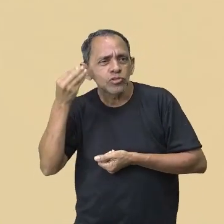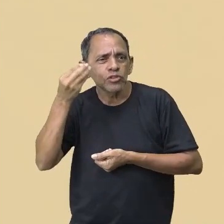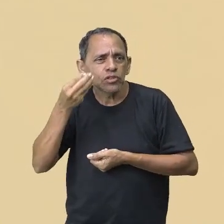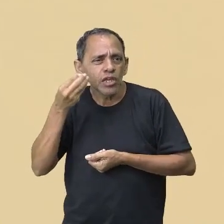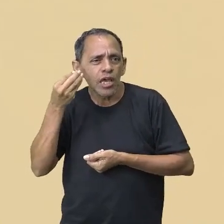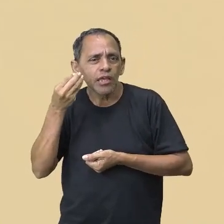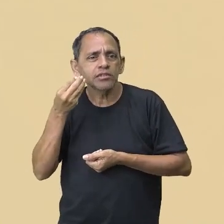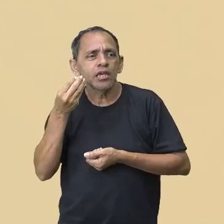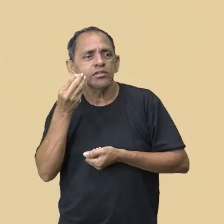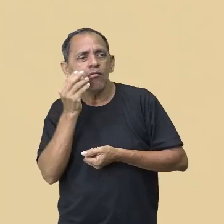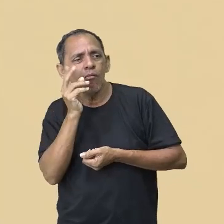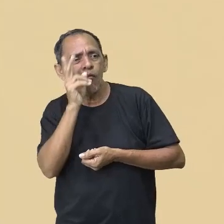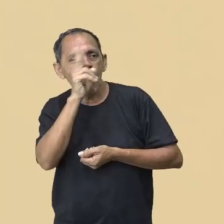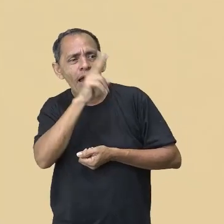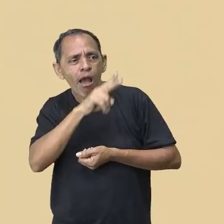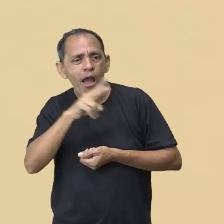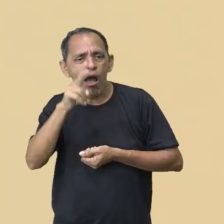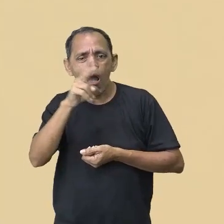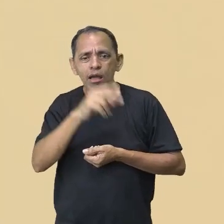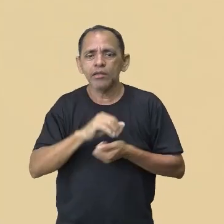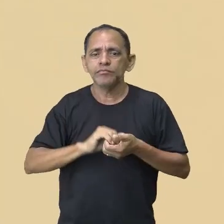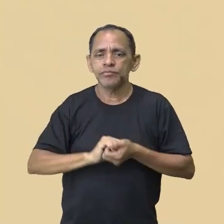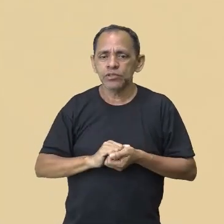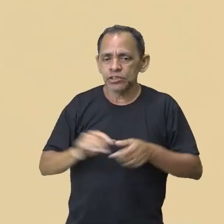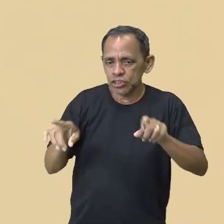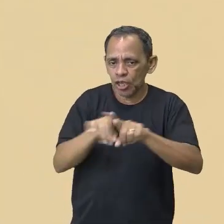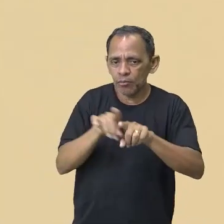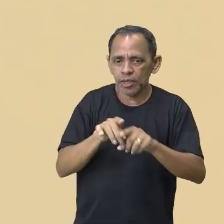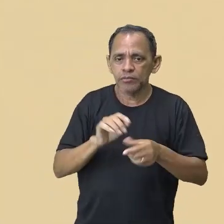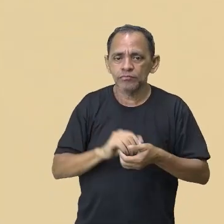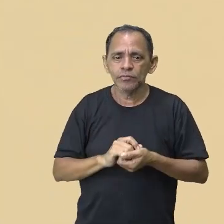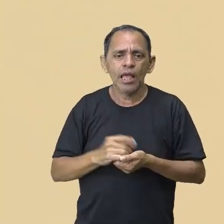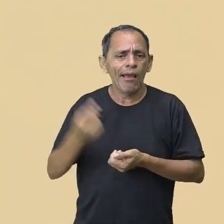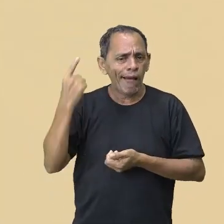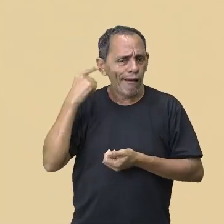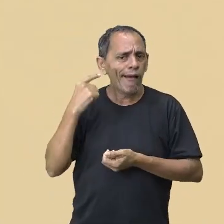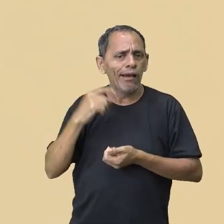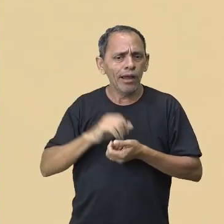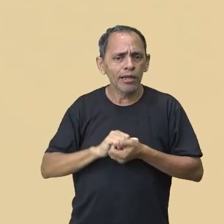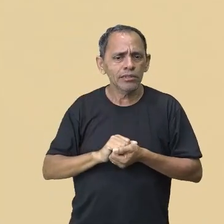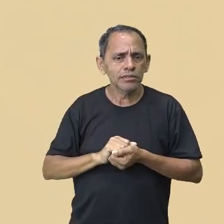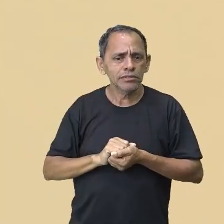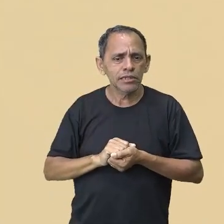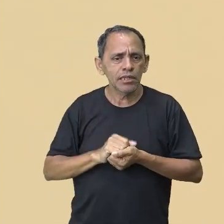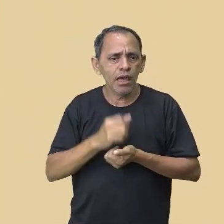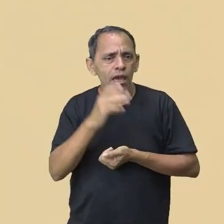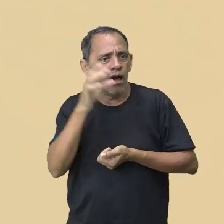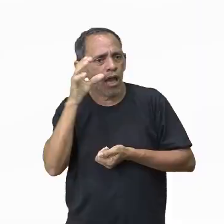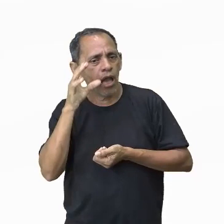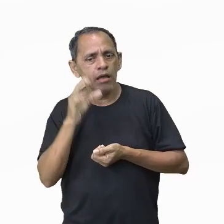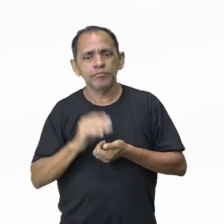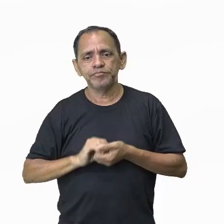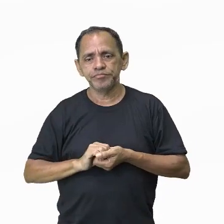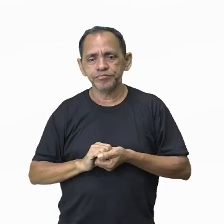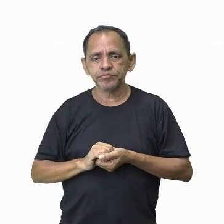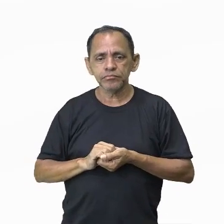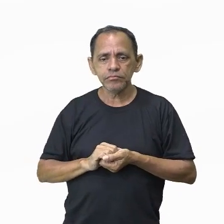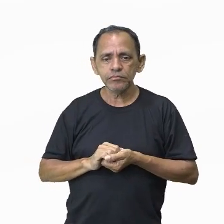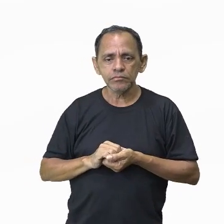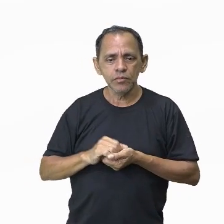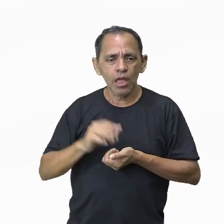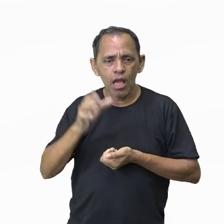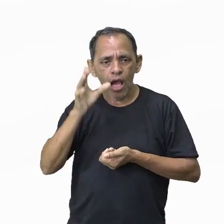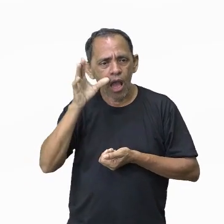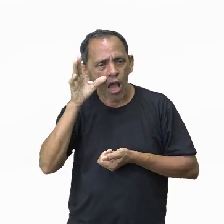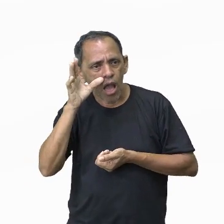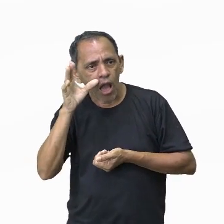pelos estudiosos, pelos mais clássicos, tá bom? A gente vai ter também, olha só, a cultura material, que é essa que aparece para